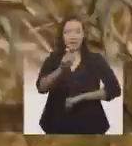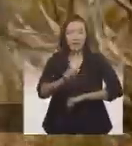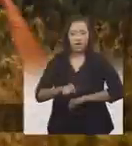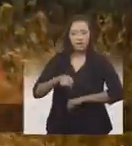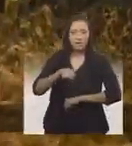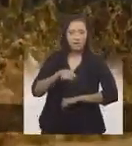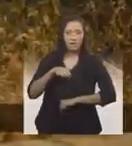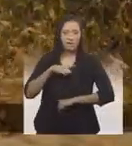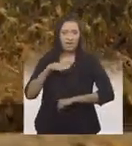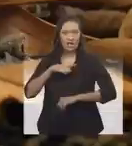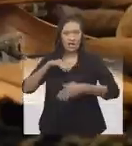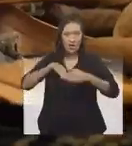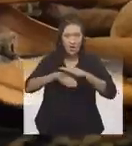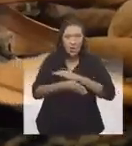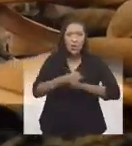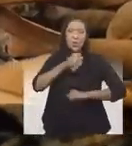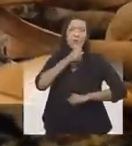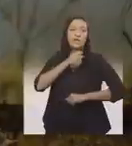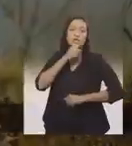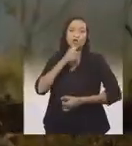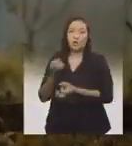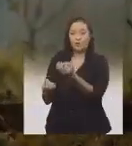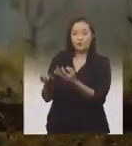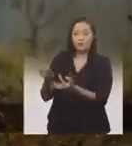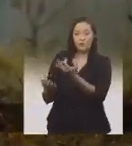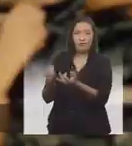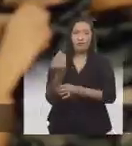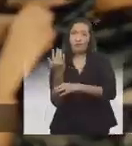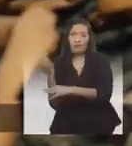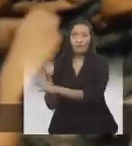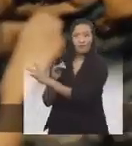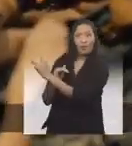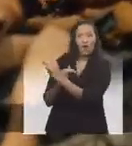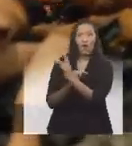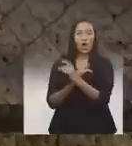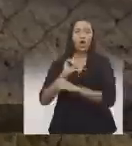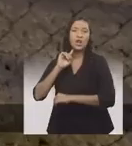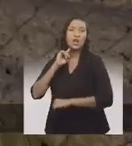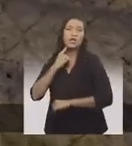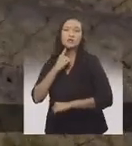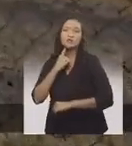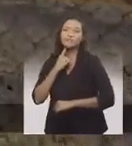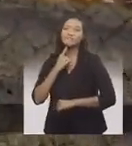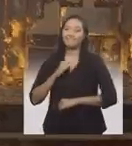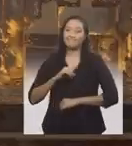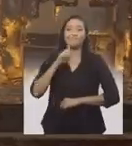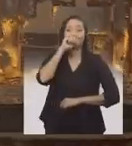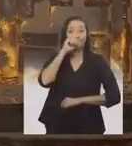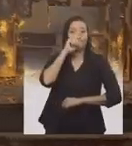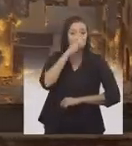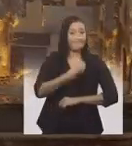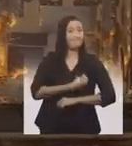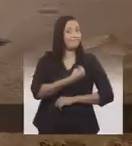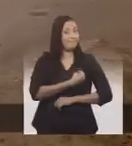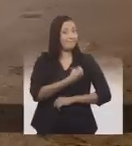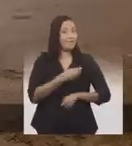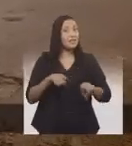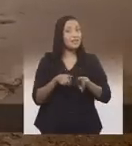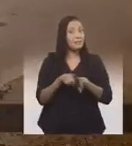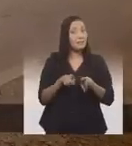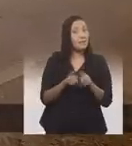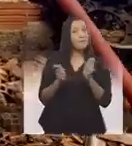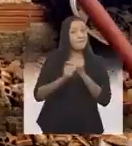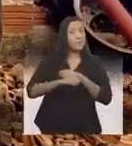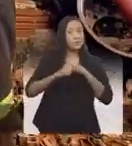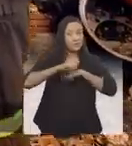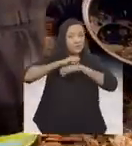Quem recolhe ao velho hábito de utilizar fogo para eliminar folhas e lixo está não apenas arriscando a própria vida, mas